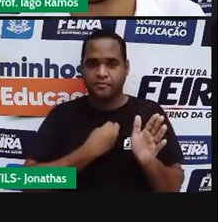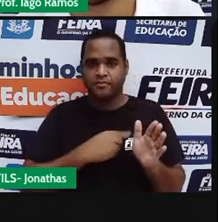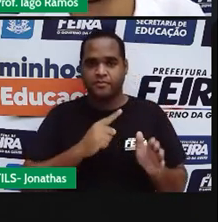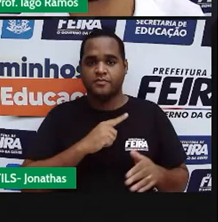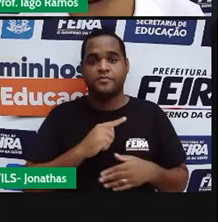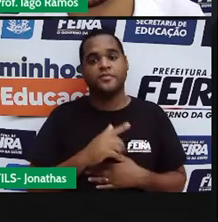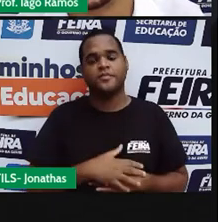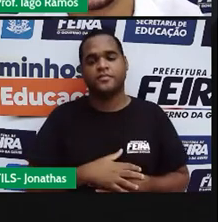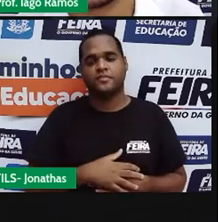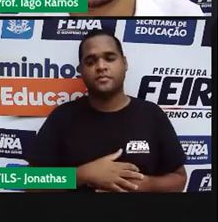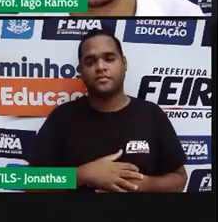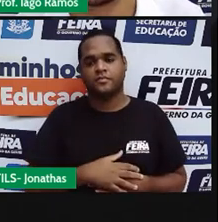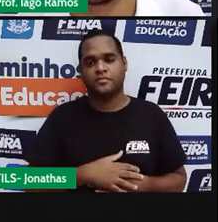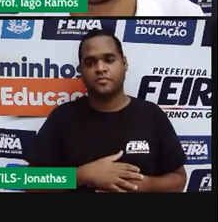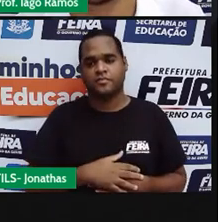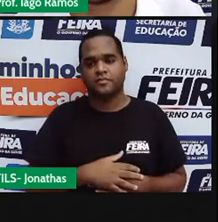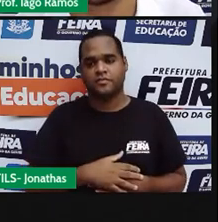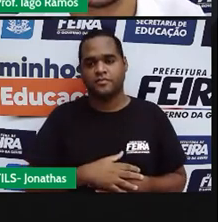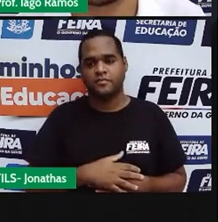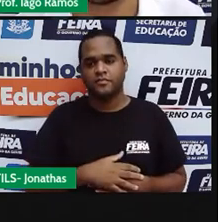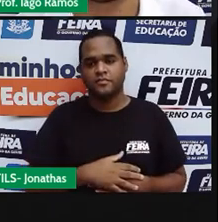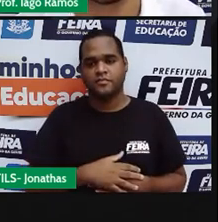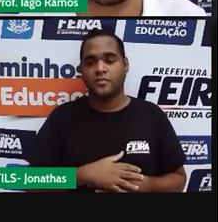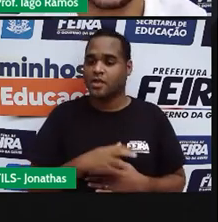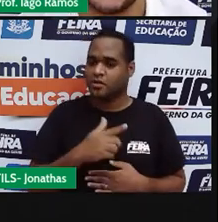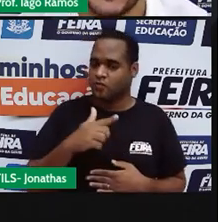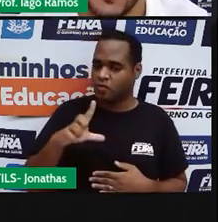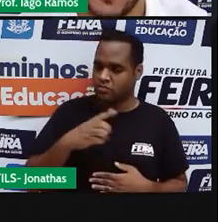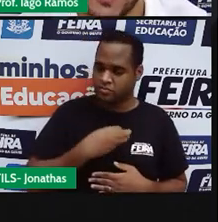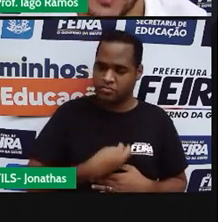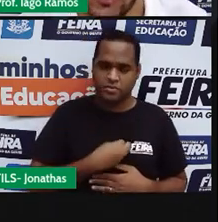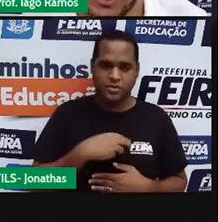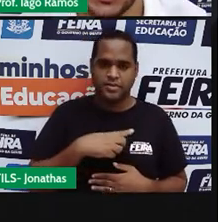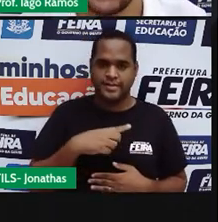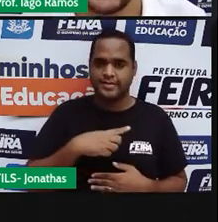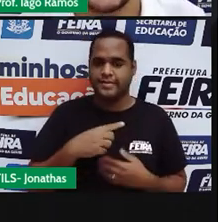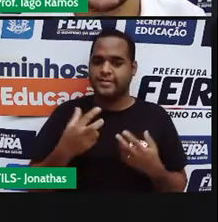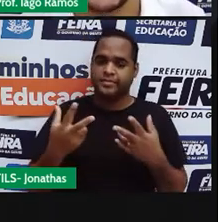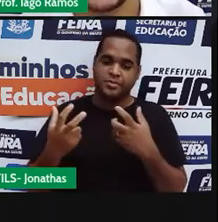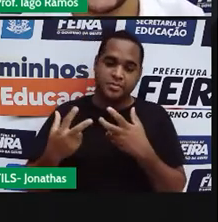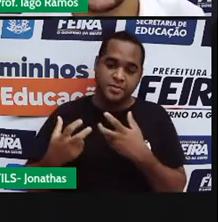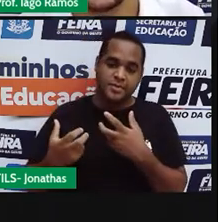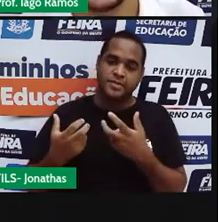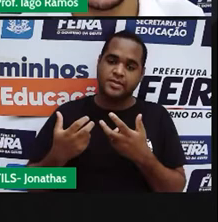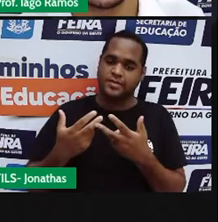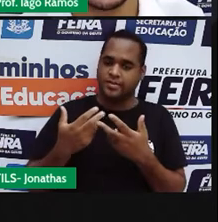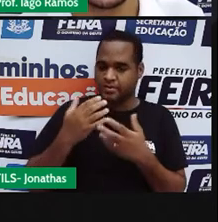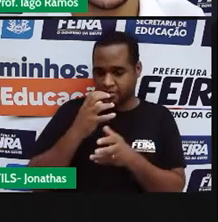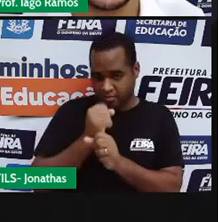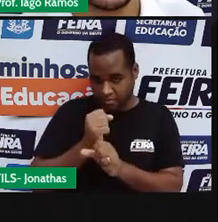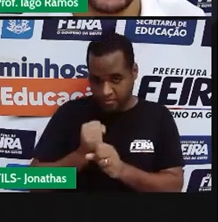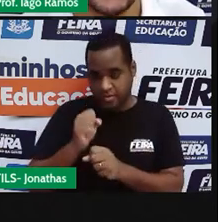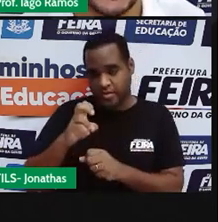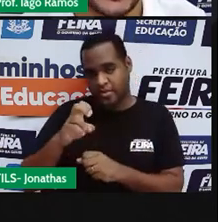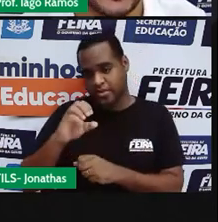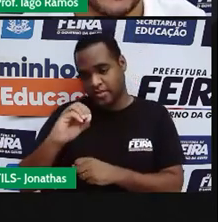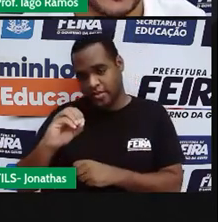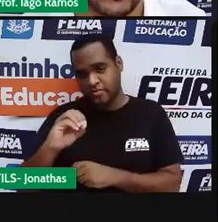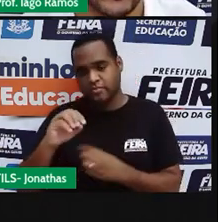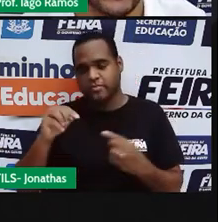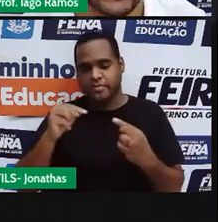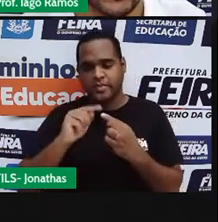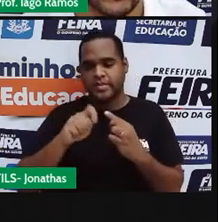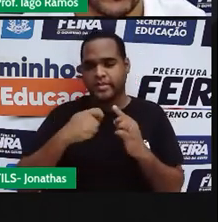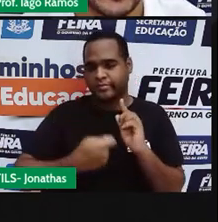O outro, para fazer com esse, para fazer a continha com esse e dar zero, vai ter que ser positivo.